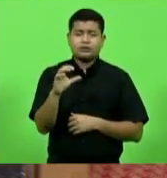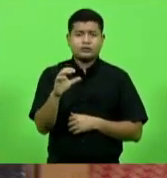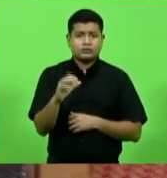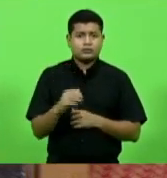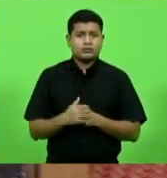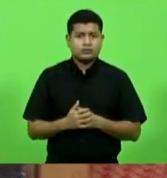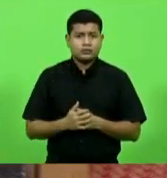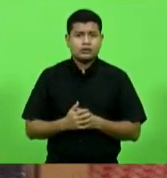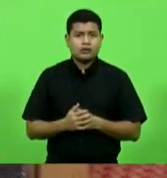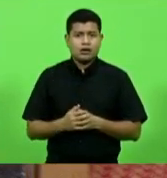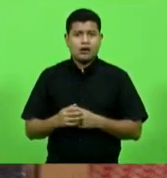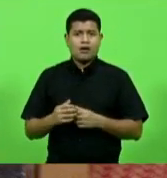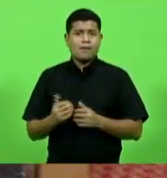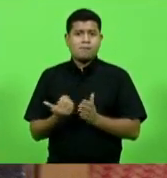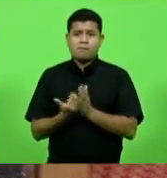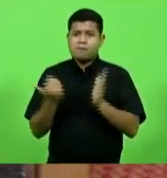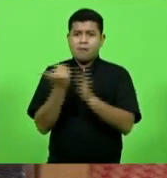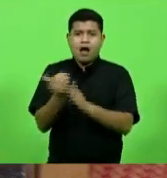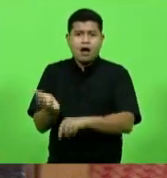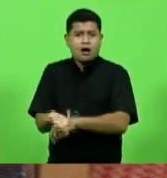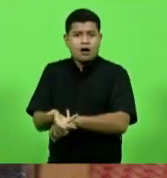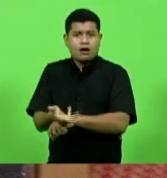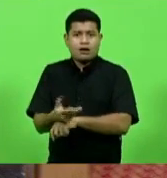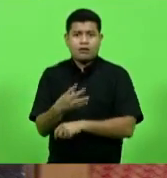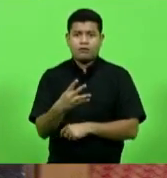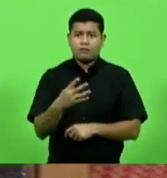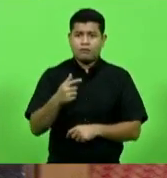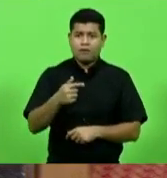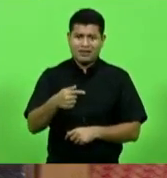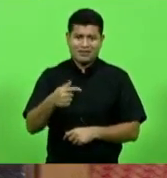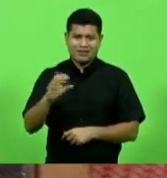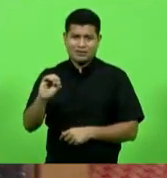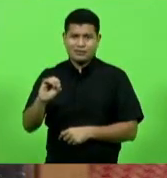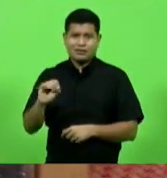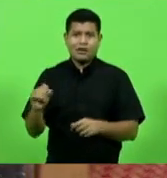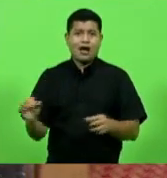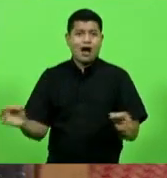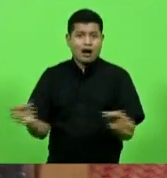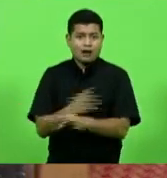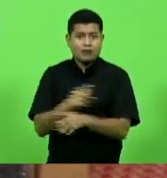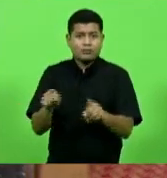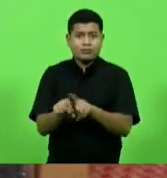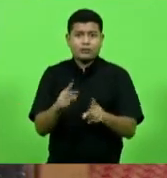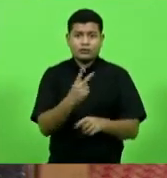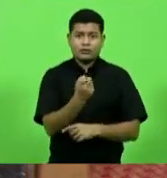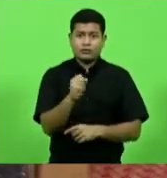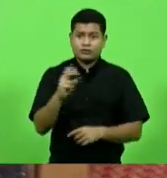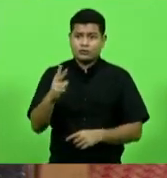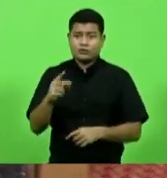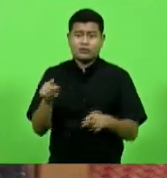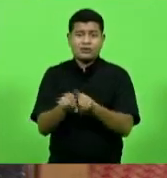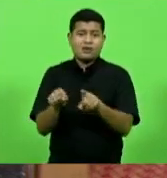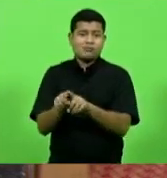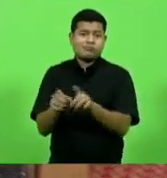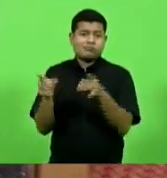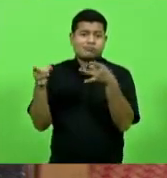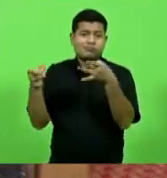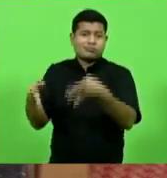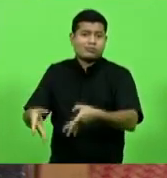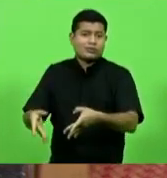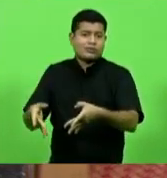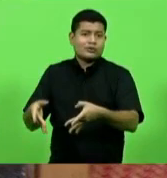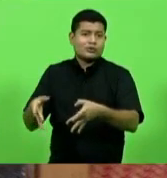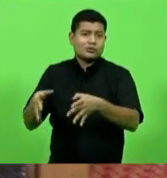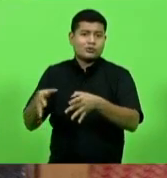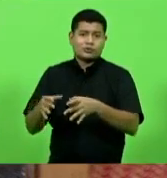agilidade na 470 concluir a 282 e o abandono total do